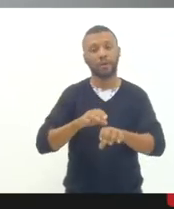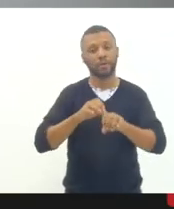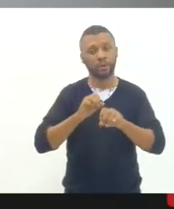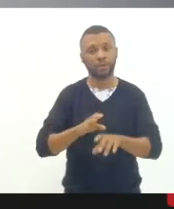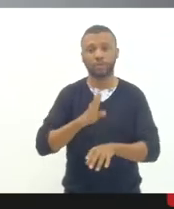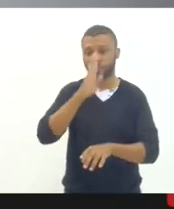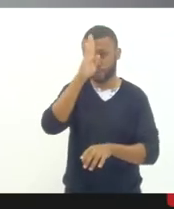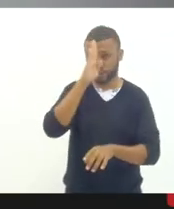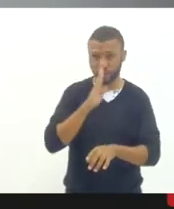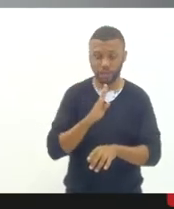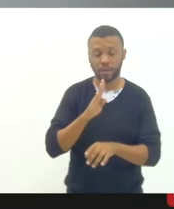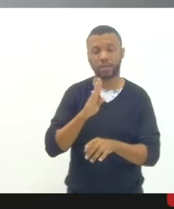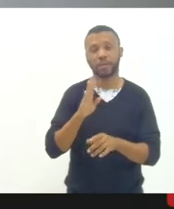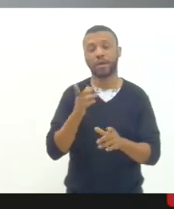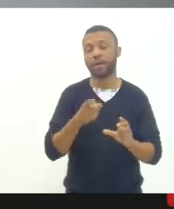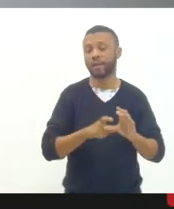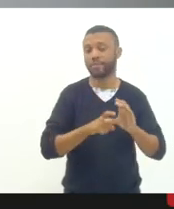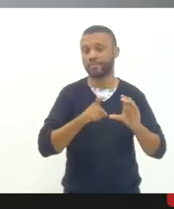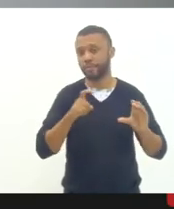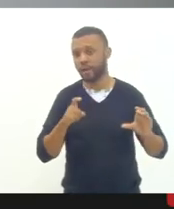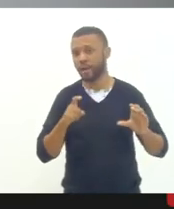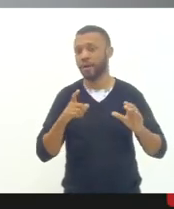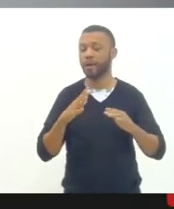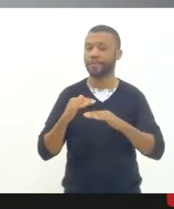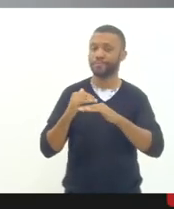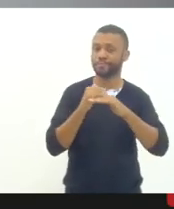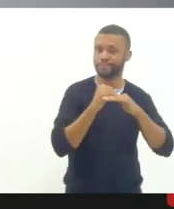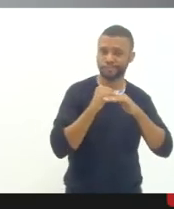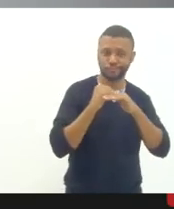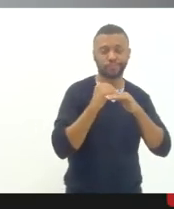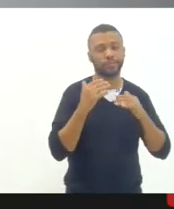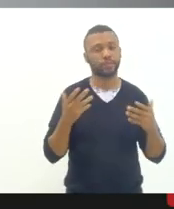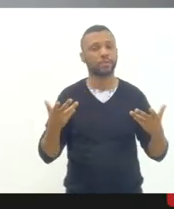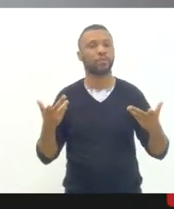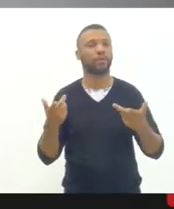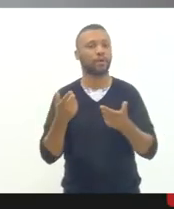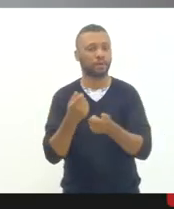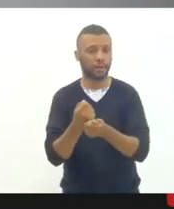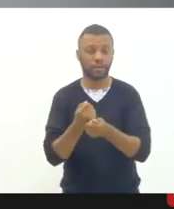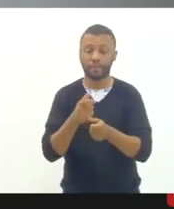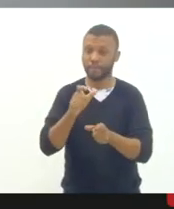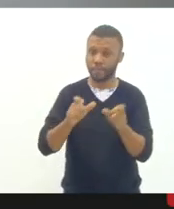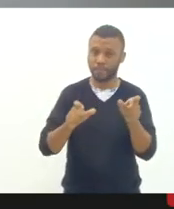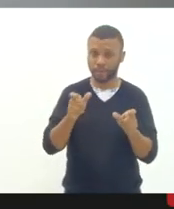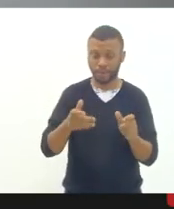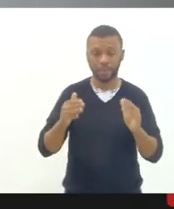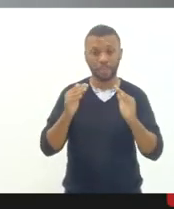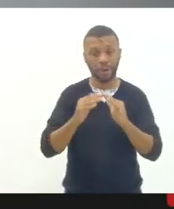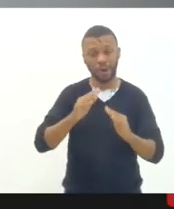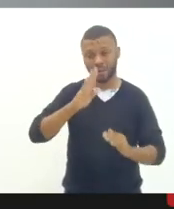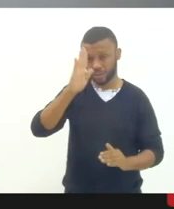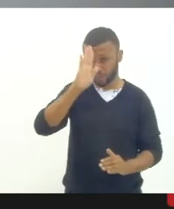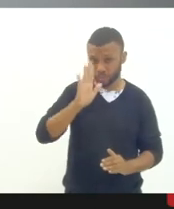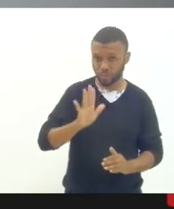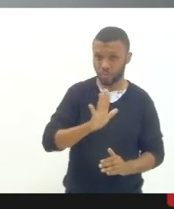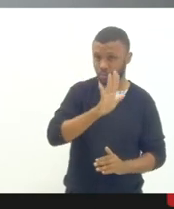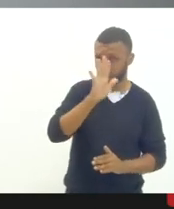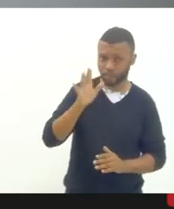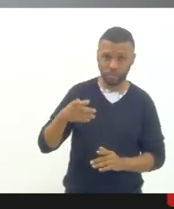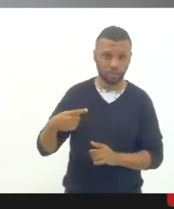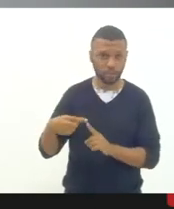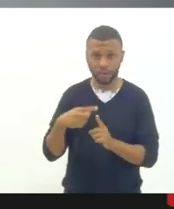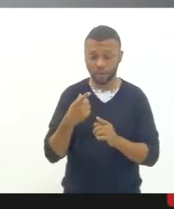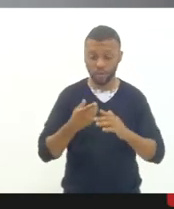gratuita laica inclusiva equitativa e de qualidade para todas as pessoas que residem em território brasileiro porque nossos